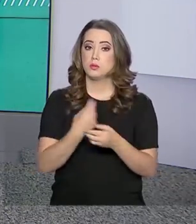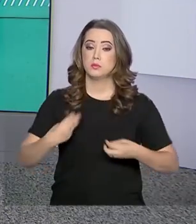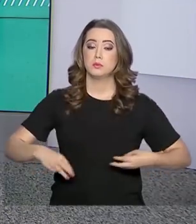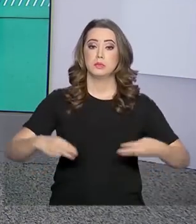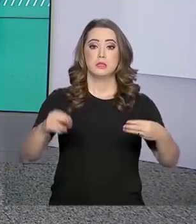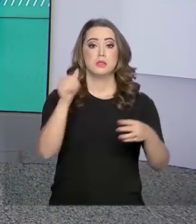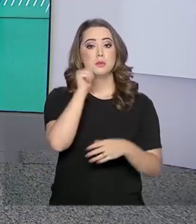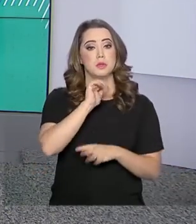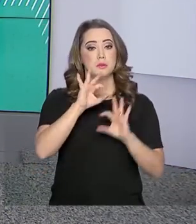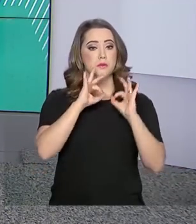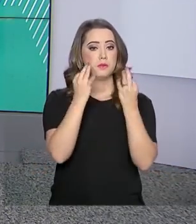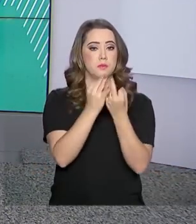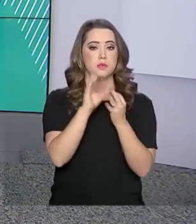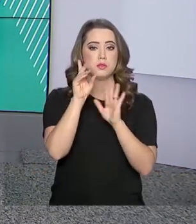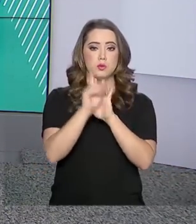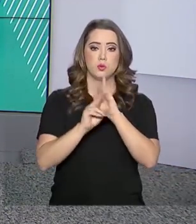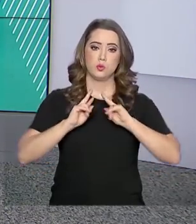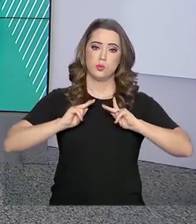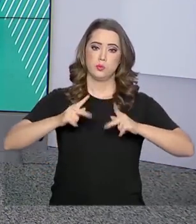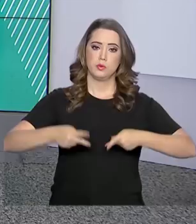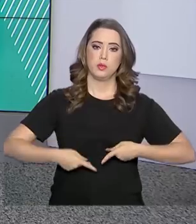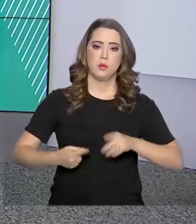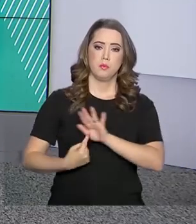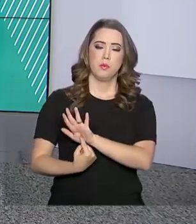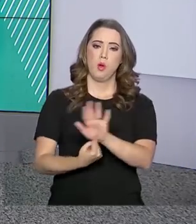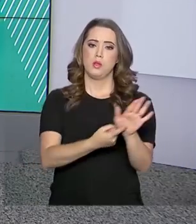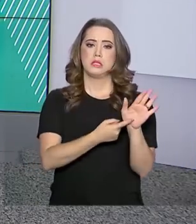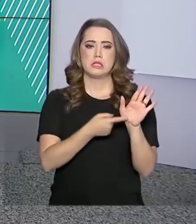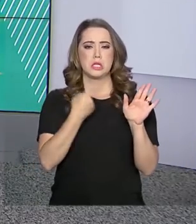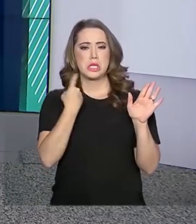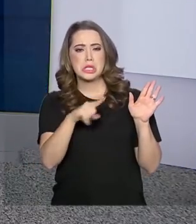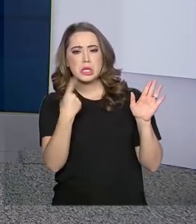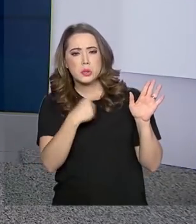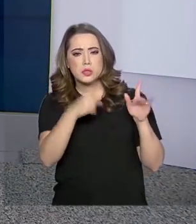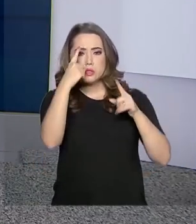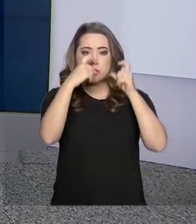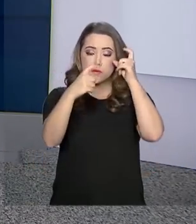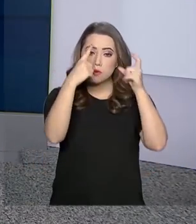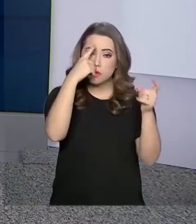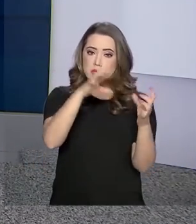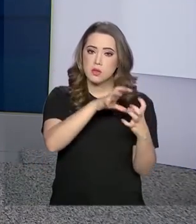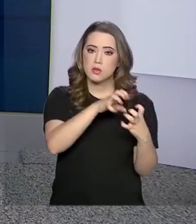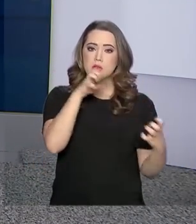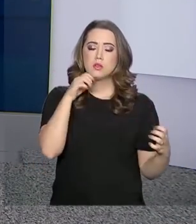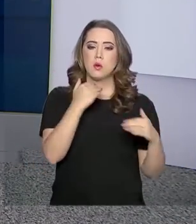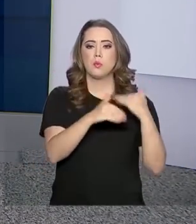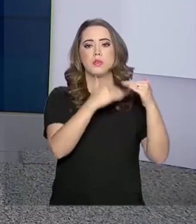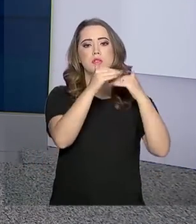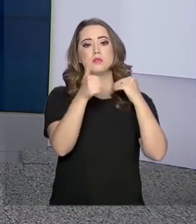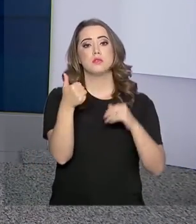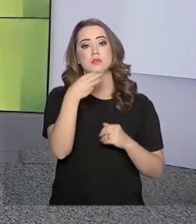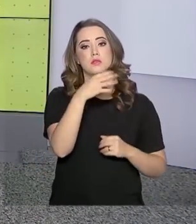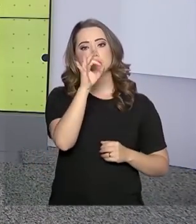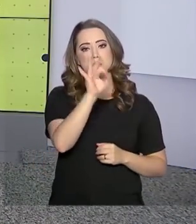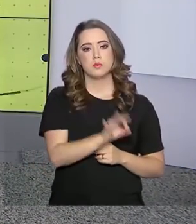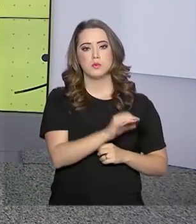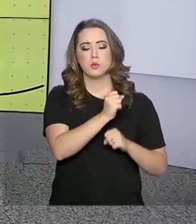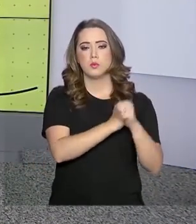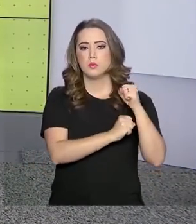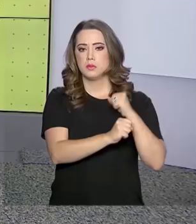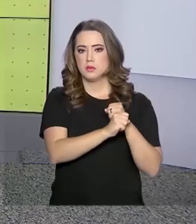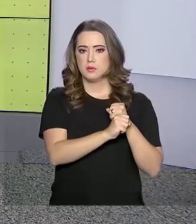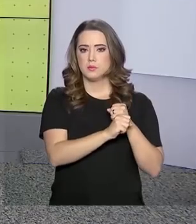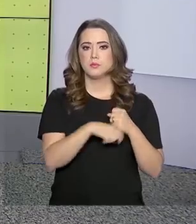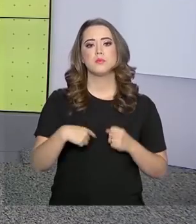Ministério da Mulher, da Família e dos Direitos Humanos revela que denúncias de violência contra idosos aumentaram 13%